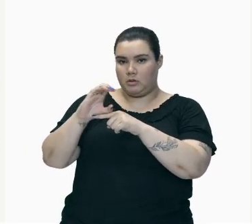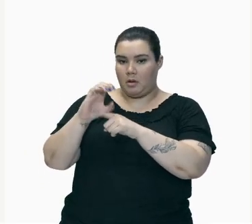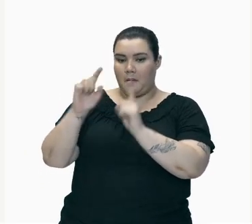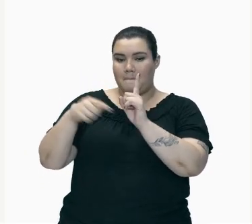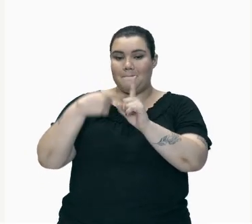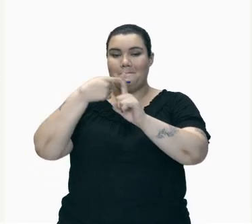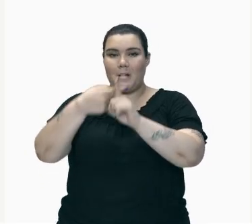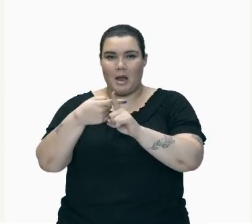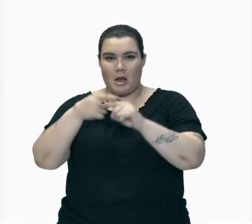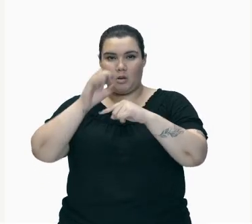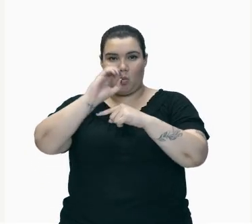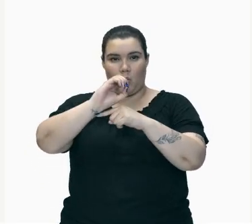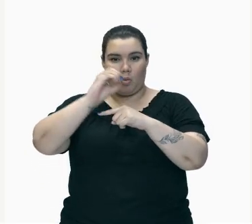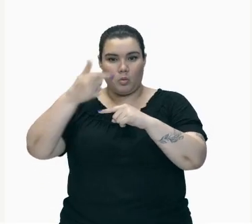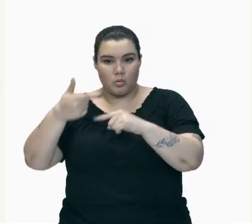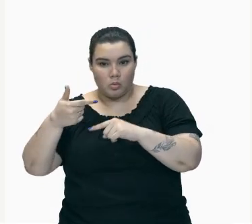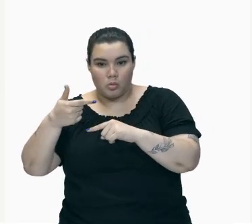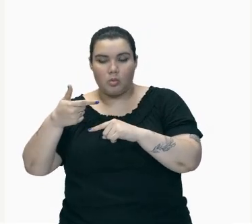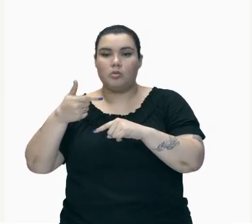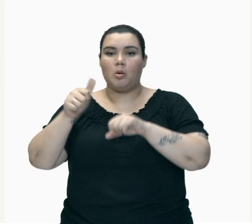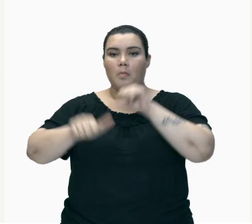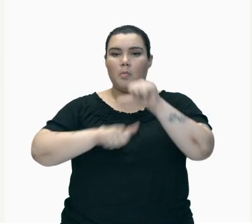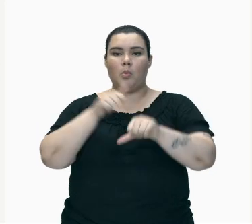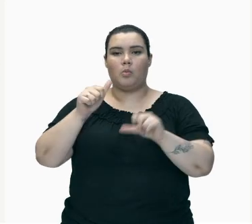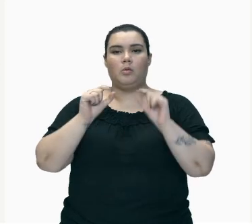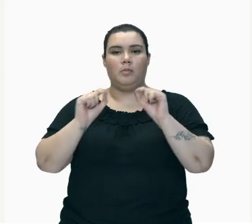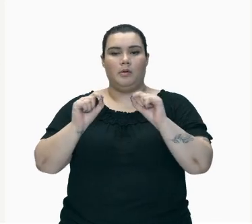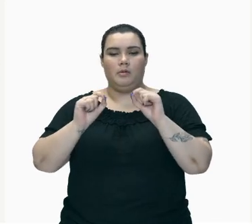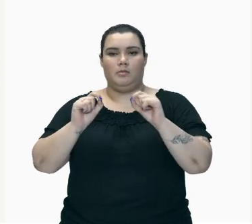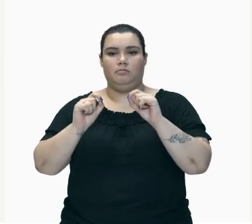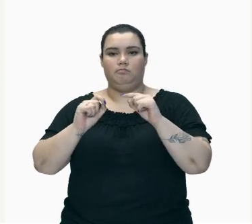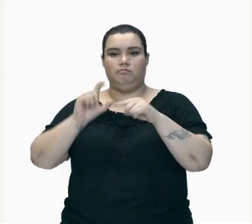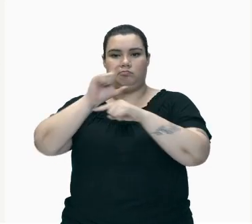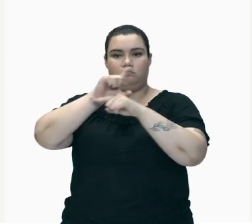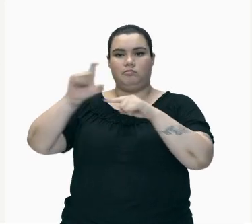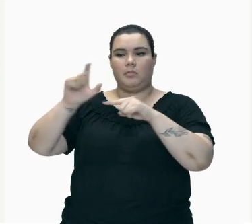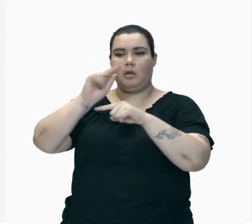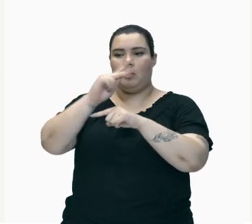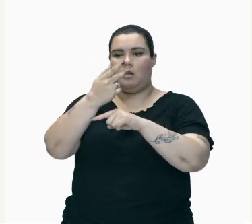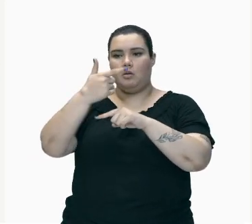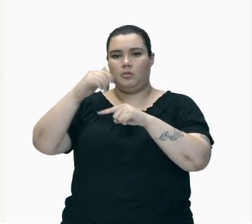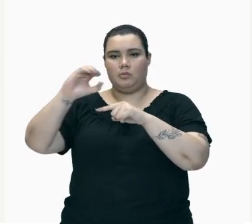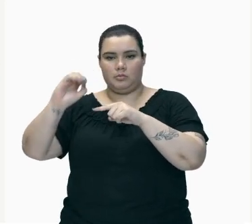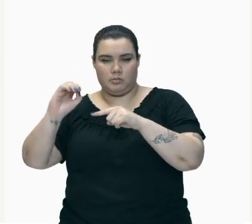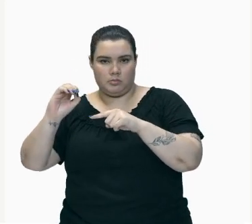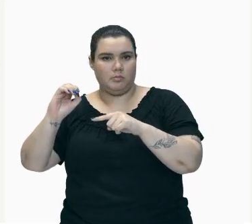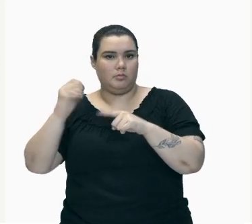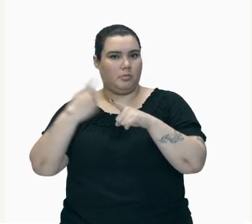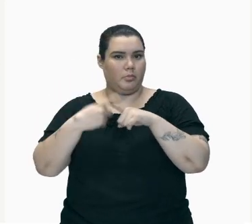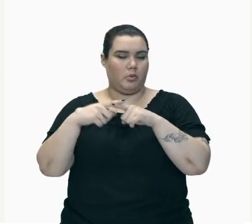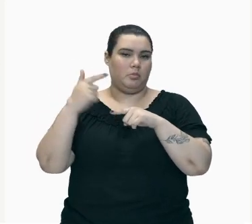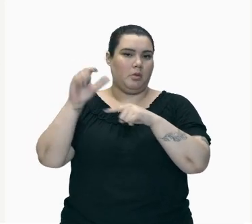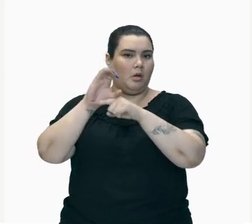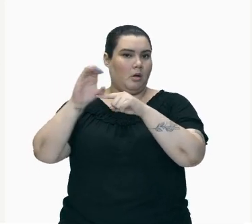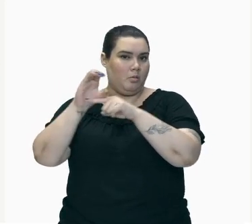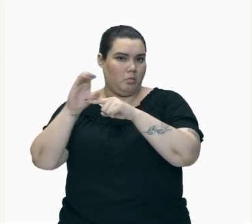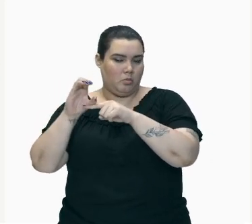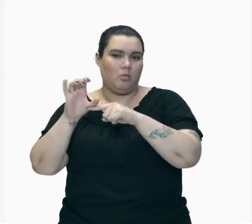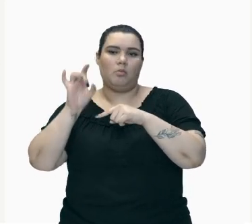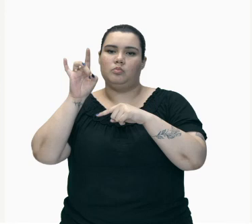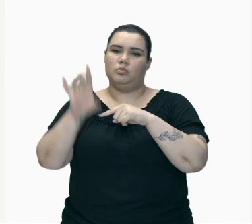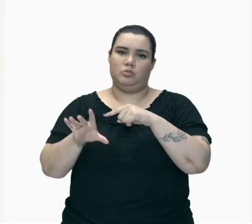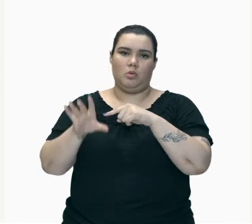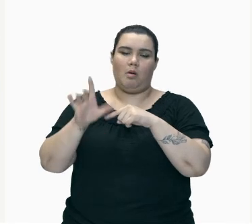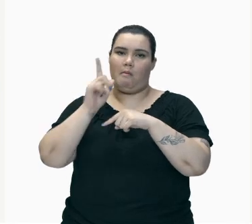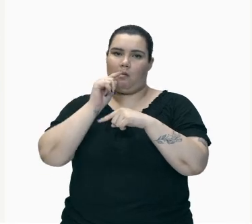oxigênio O que Que vai Acontecer Aqui vai Produzir A água Porque não Tem carbono Vai Produzir Somente A